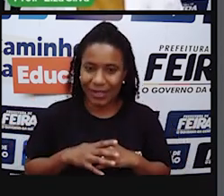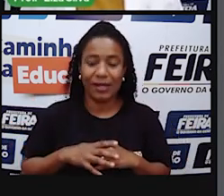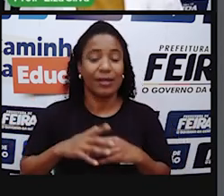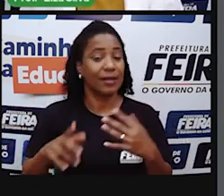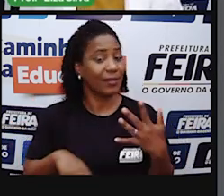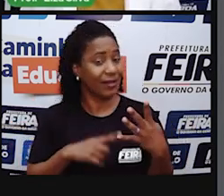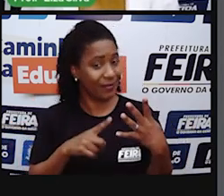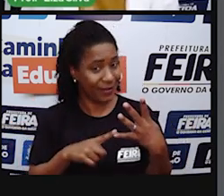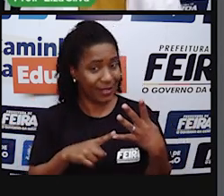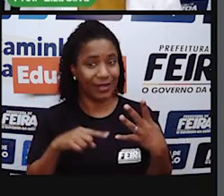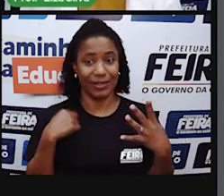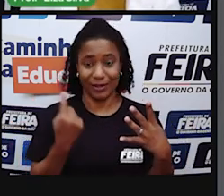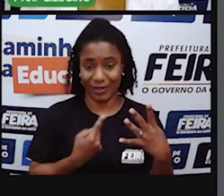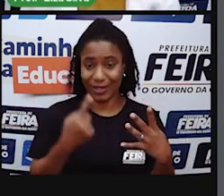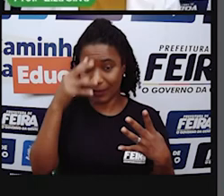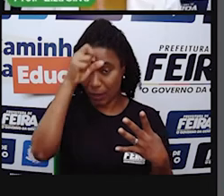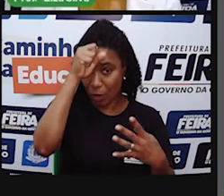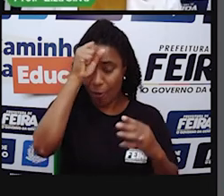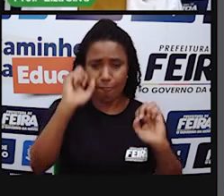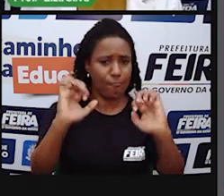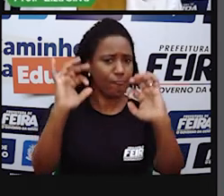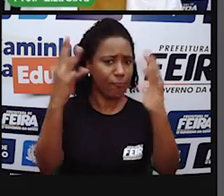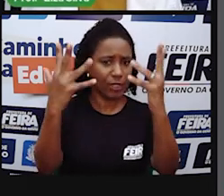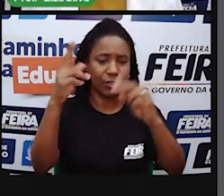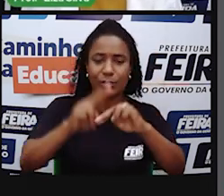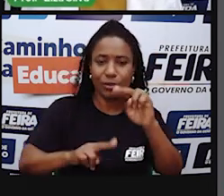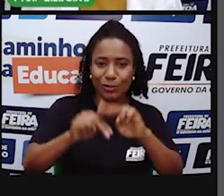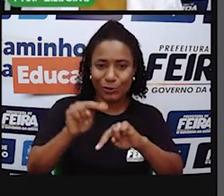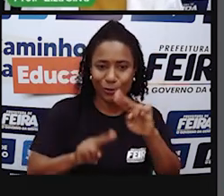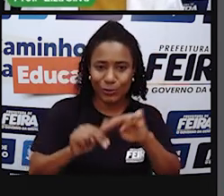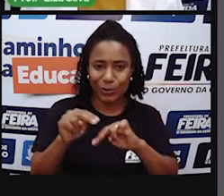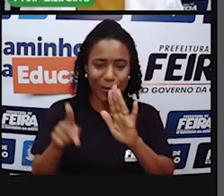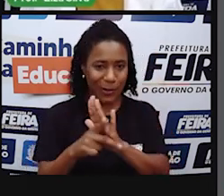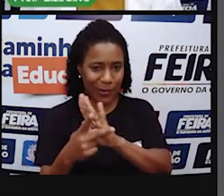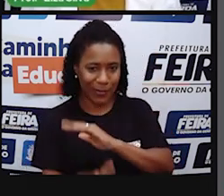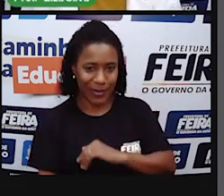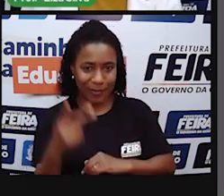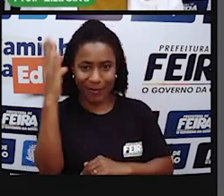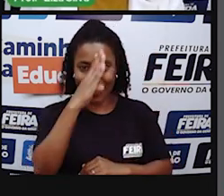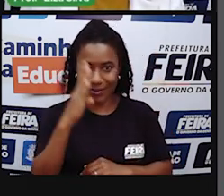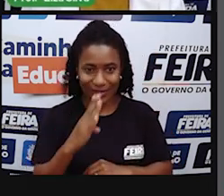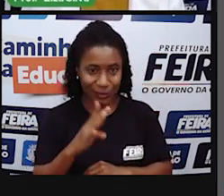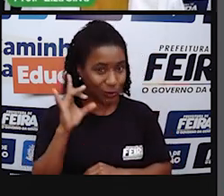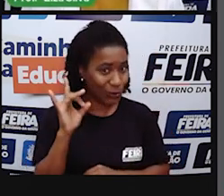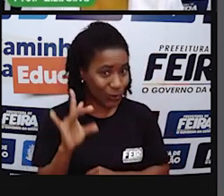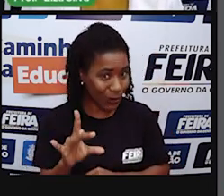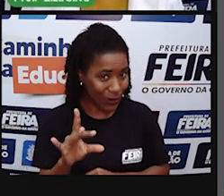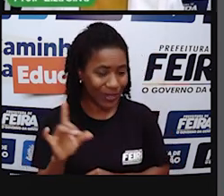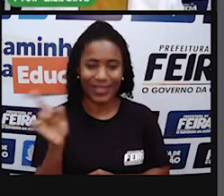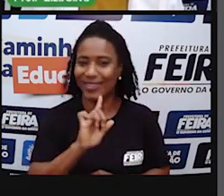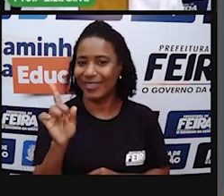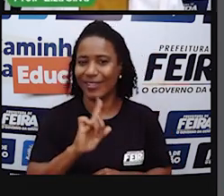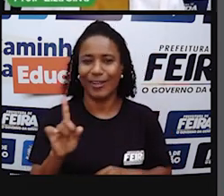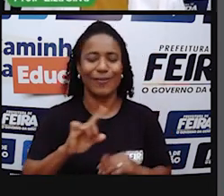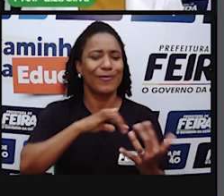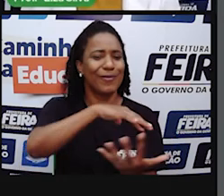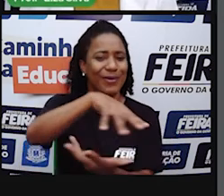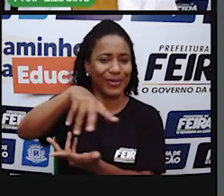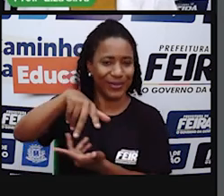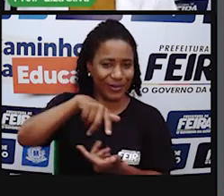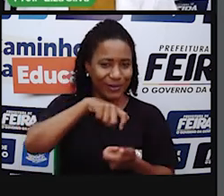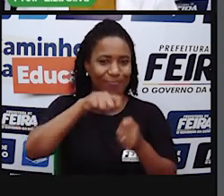aprendemos Que elas não são Comemoradas Apenas no Brasil Elas se espalharam Por todo o mundo